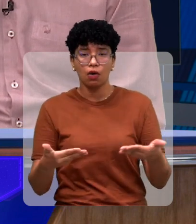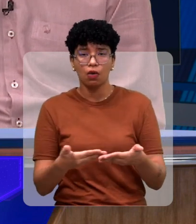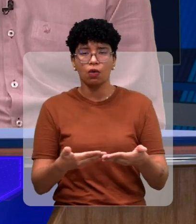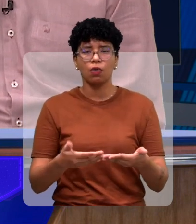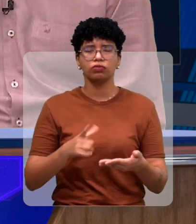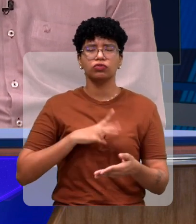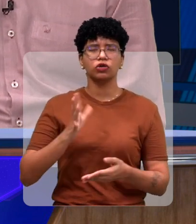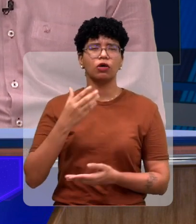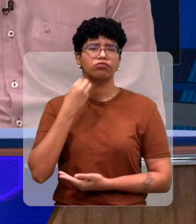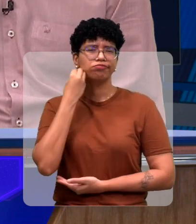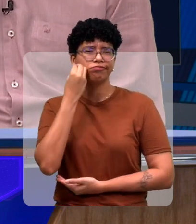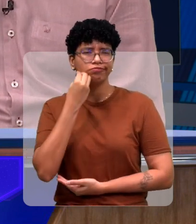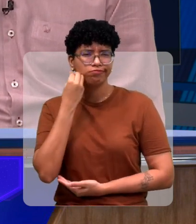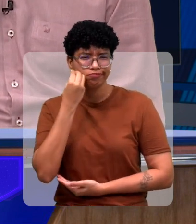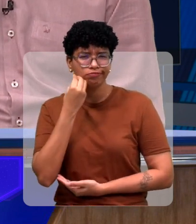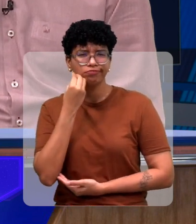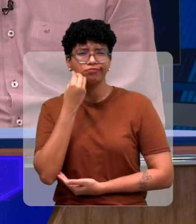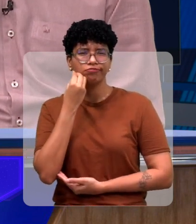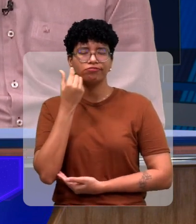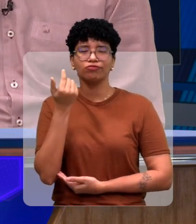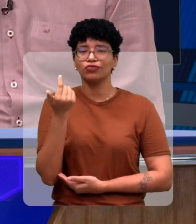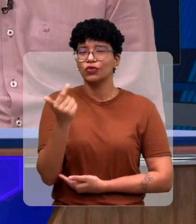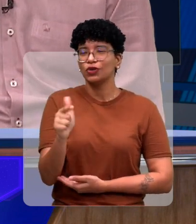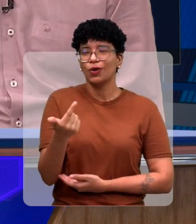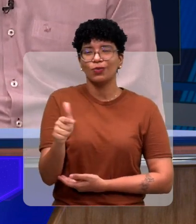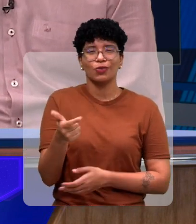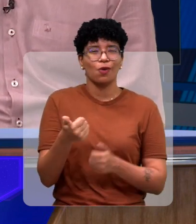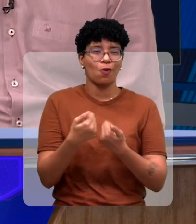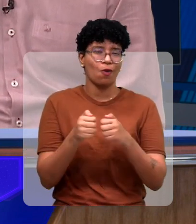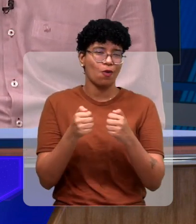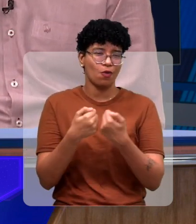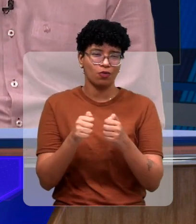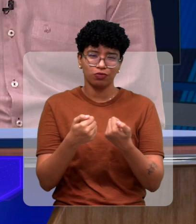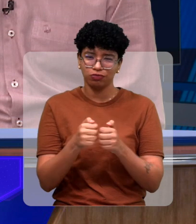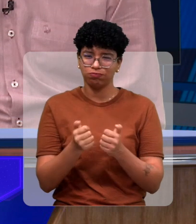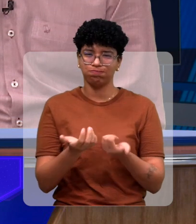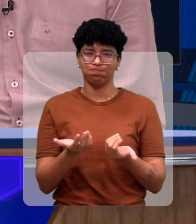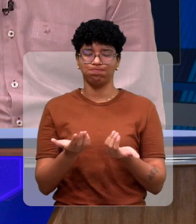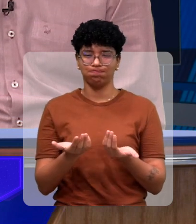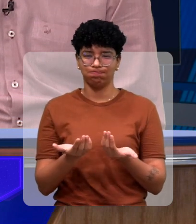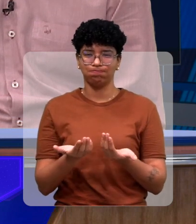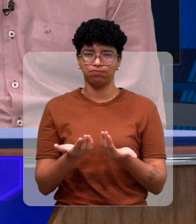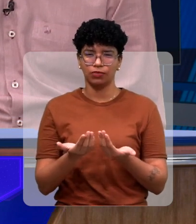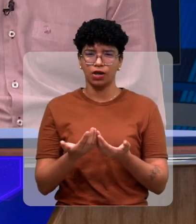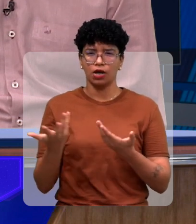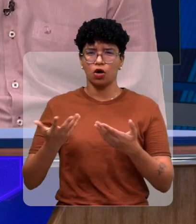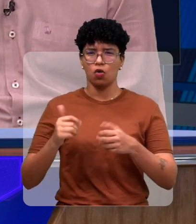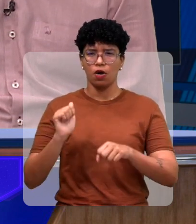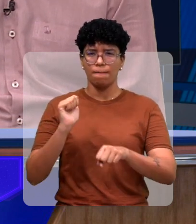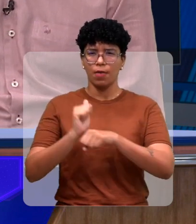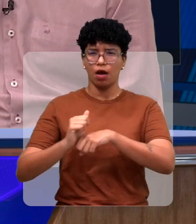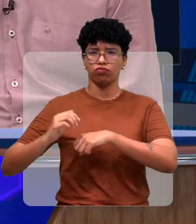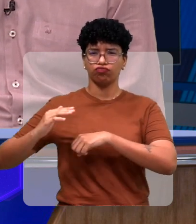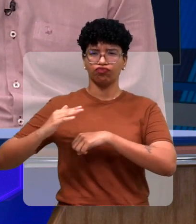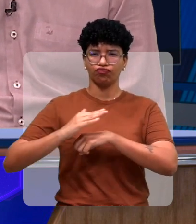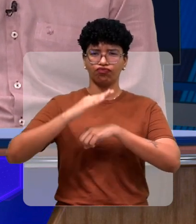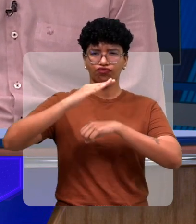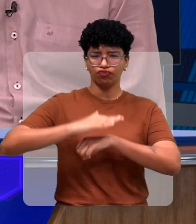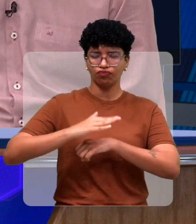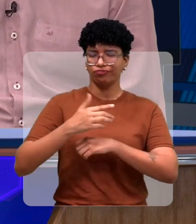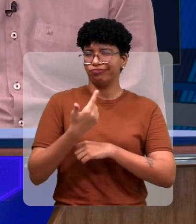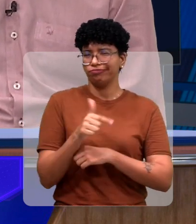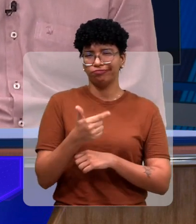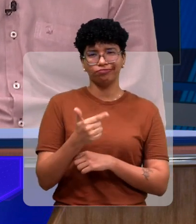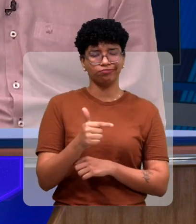né? E agora, pelo que nós estamos sabendo, não tem mais transporte coletivo, Antônio Carlos, para na frente da